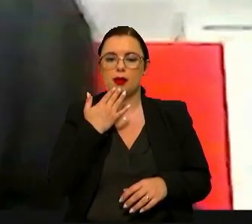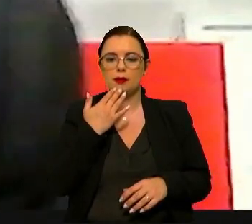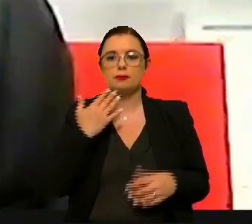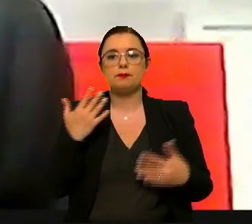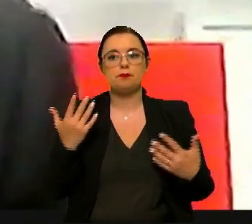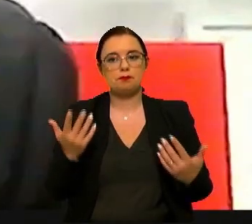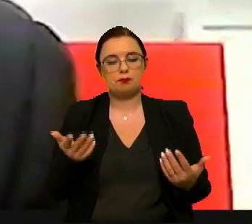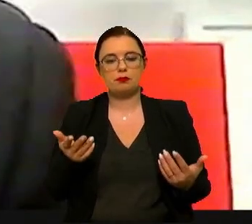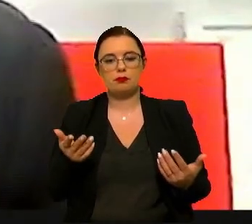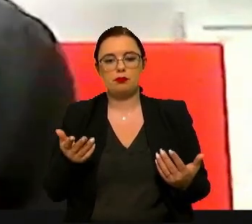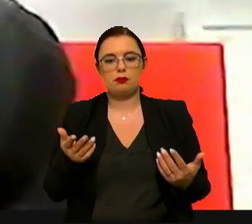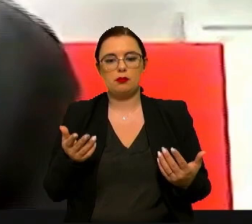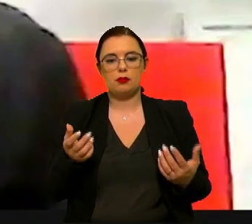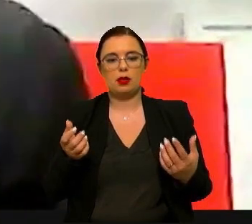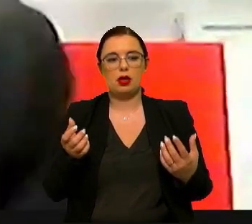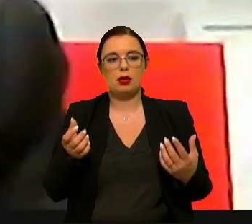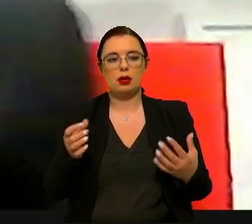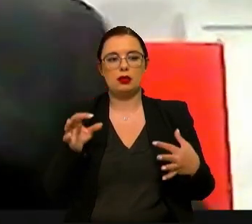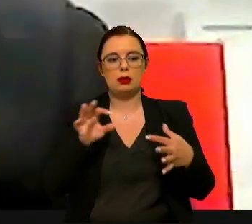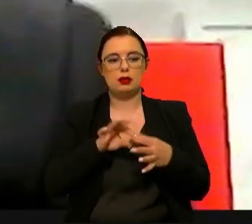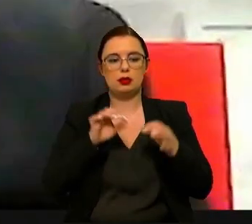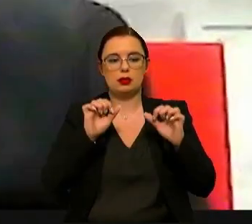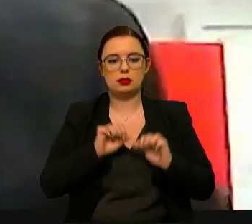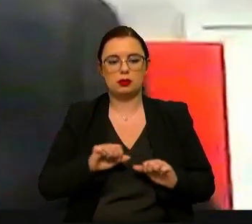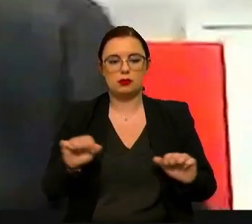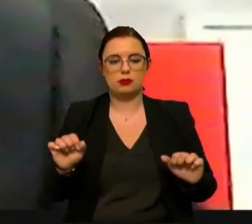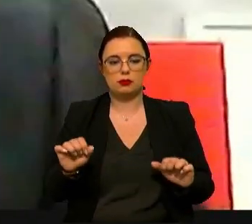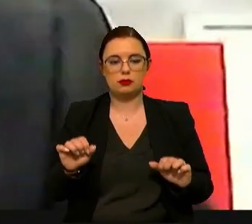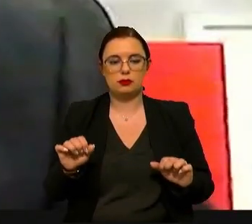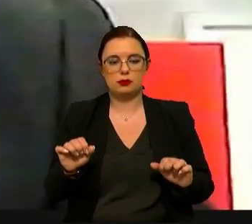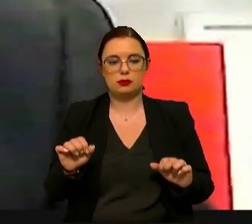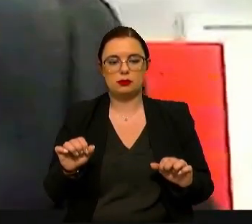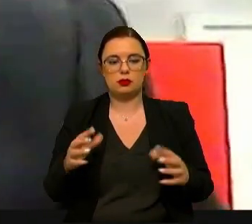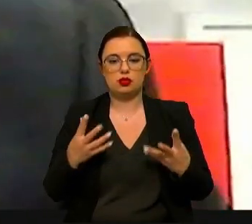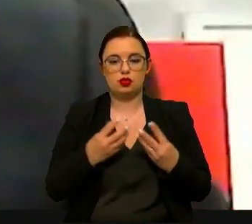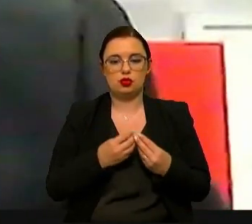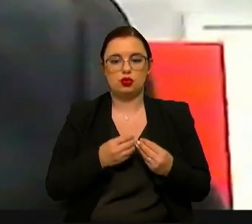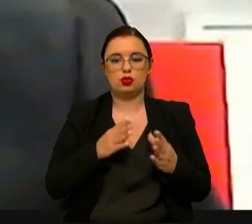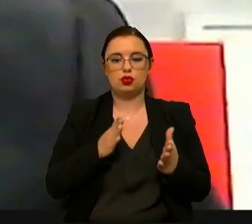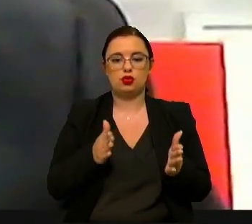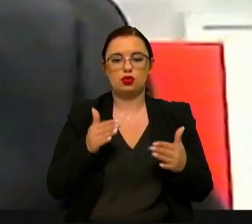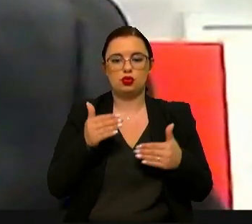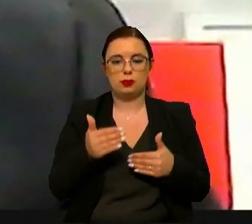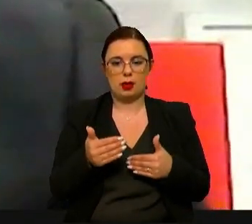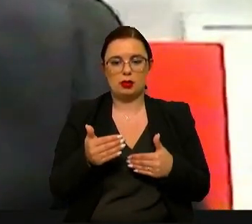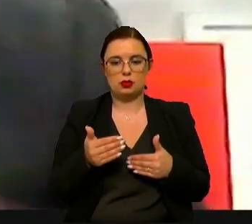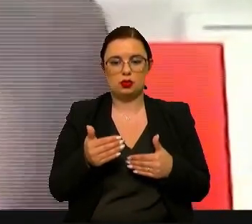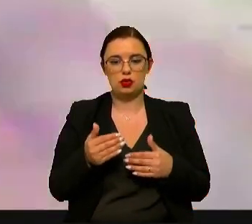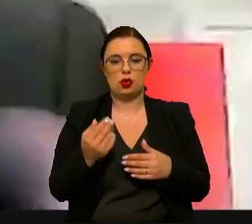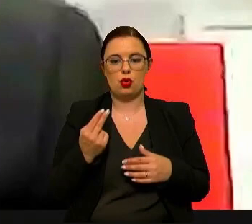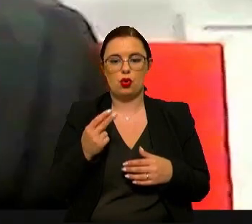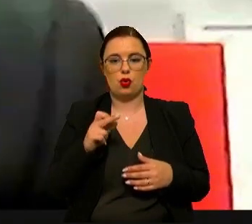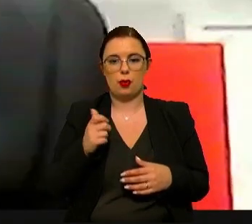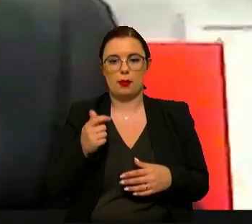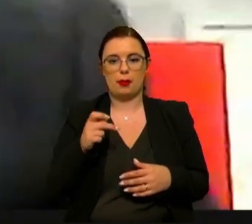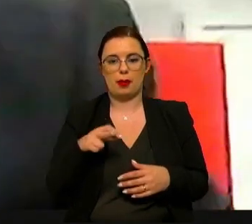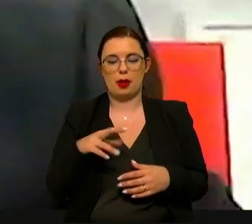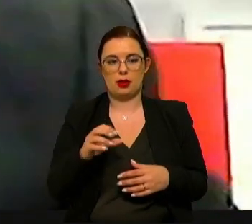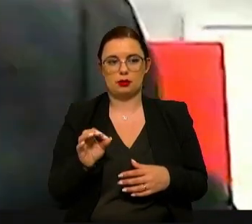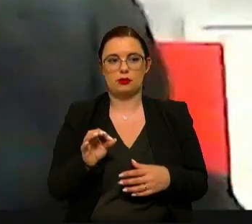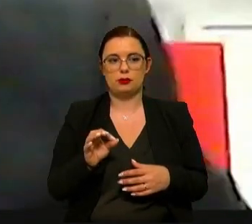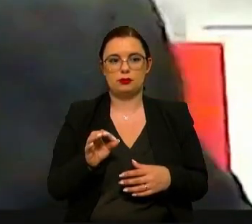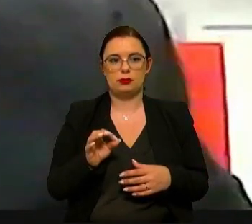a sua conexão com o espaço o espaço urbano em termos de ordenamento